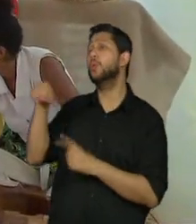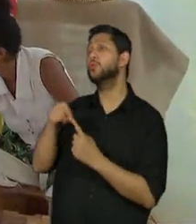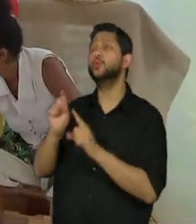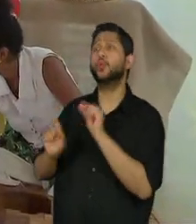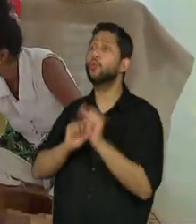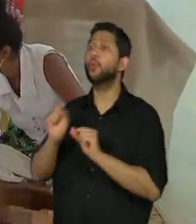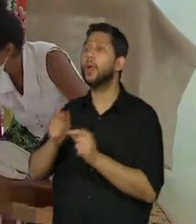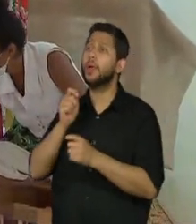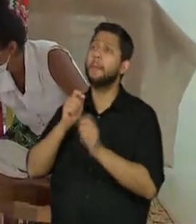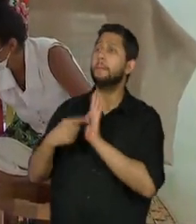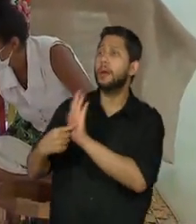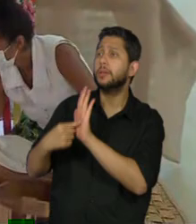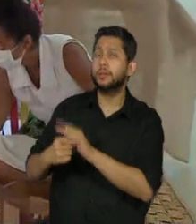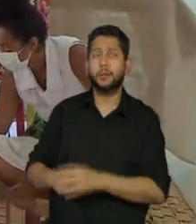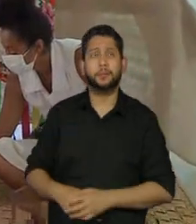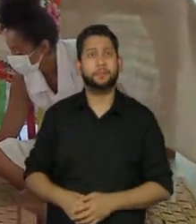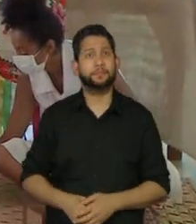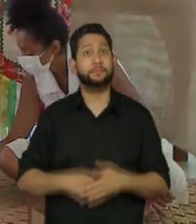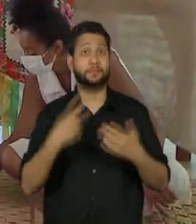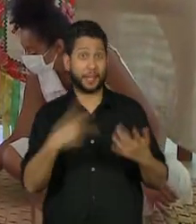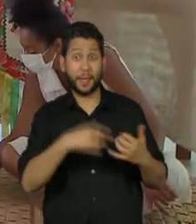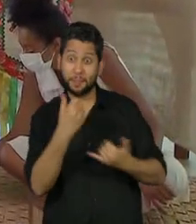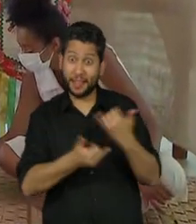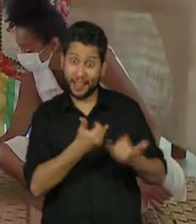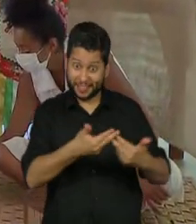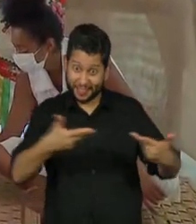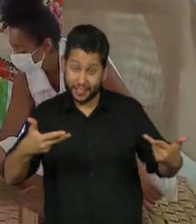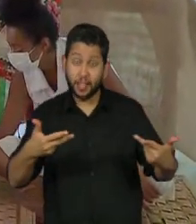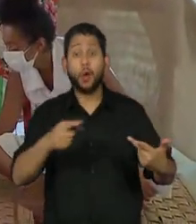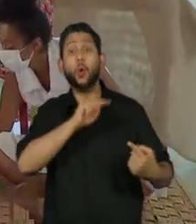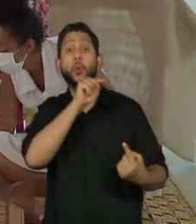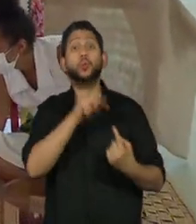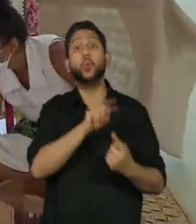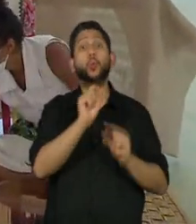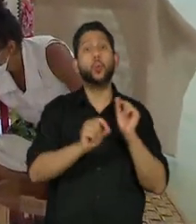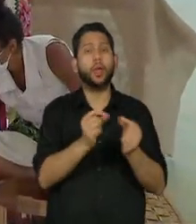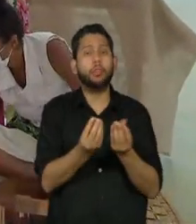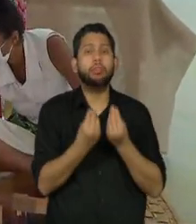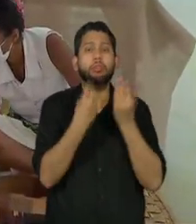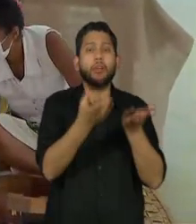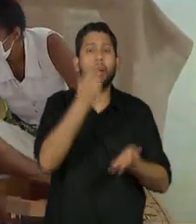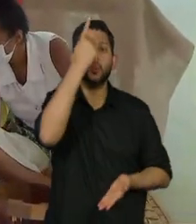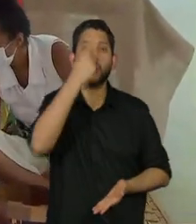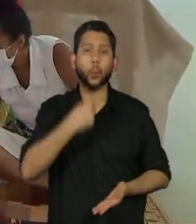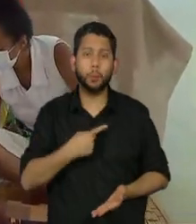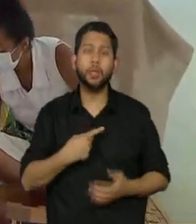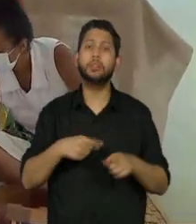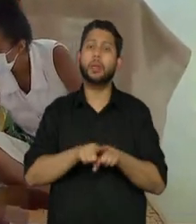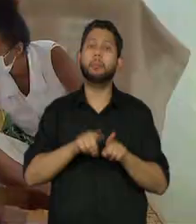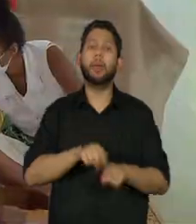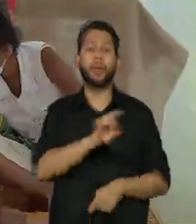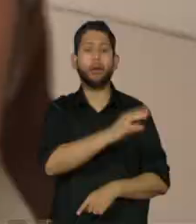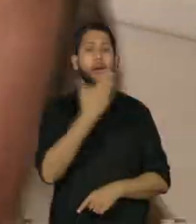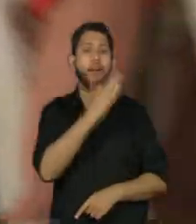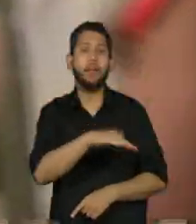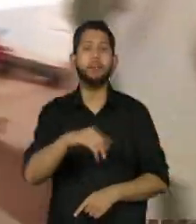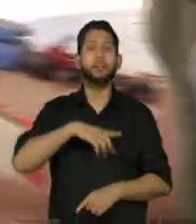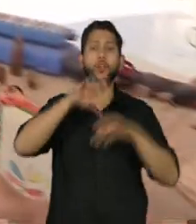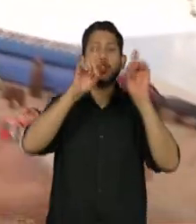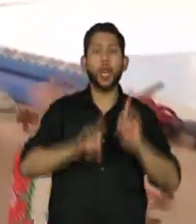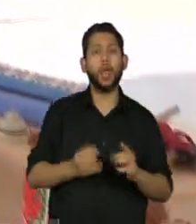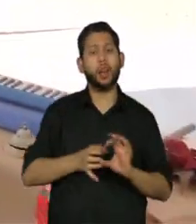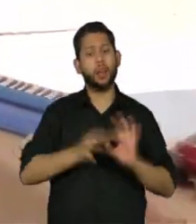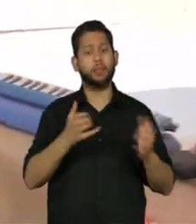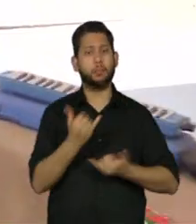apresentações? A Brincaderia é uma coletiva que tem como princípio a autonomia e o direito ao brincar. Nos espaços que nós